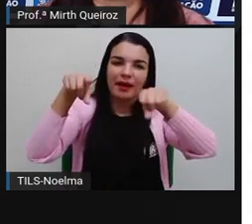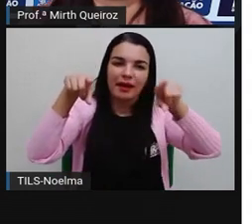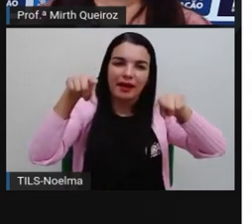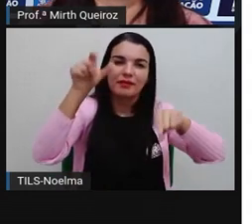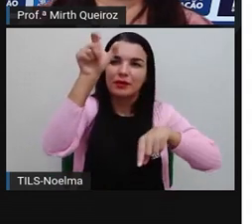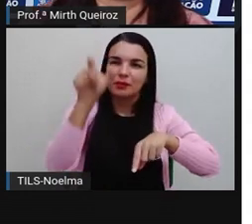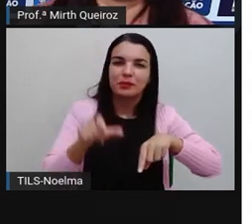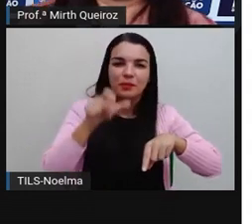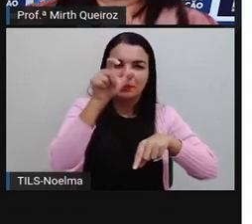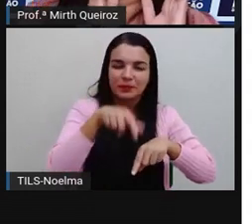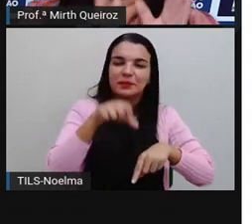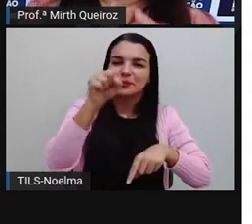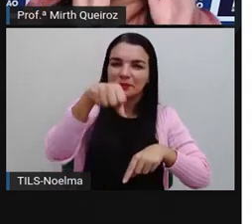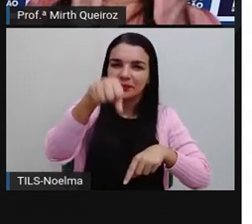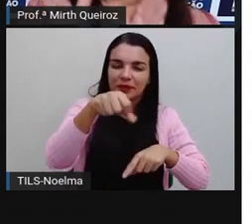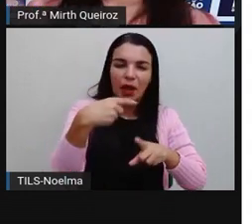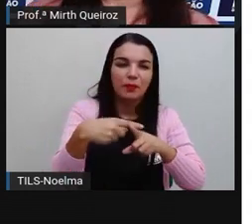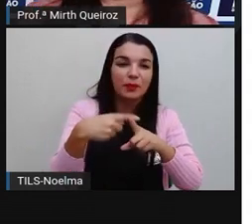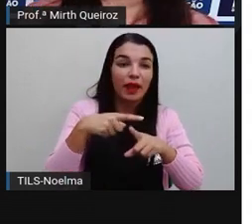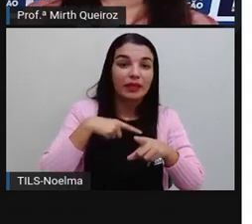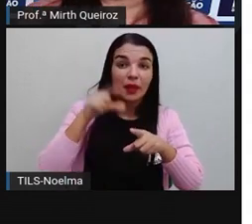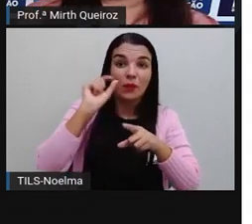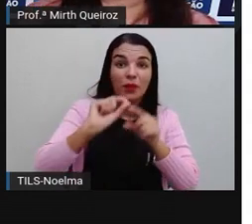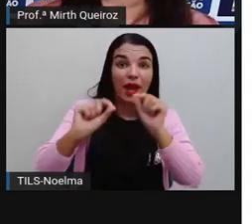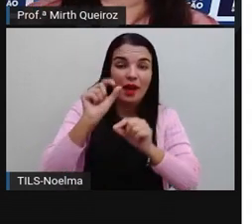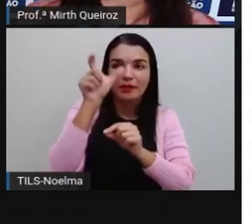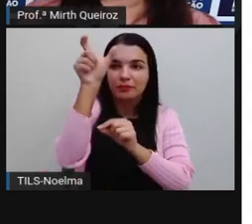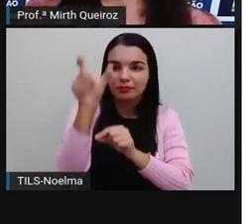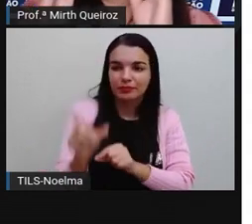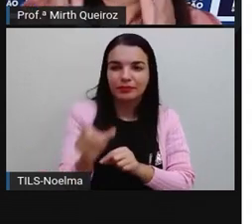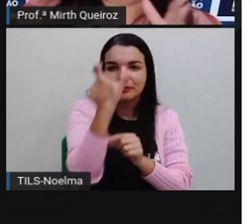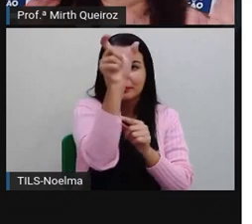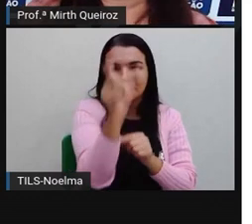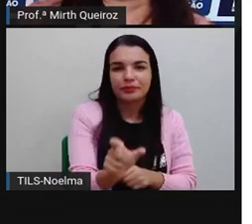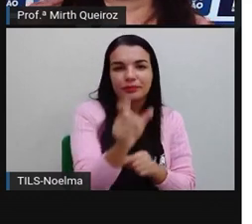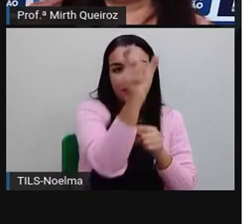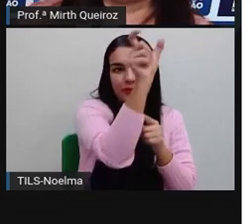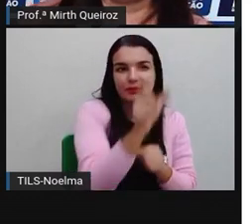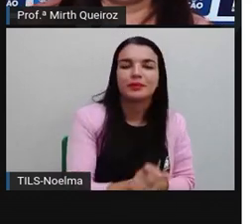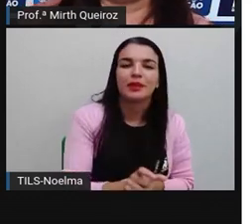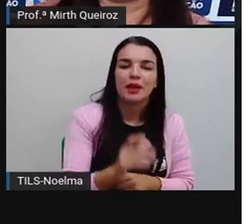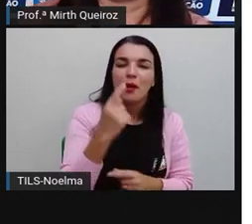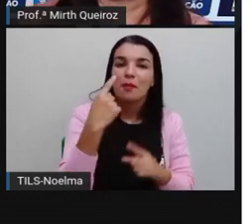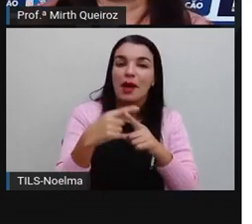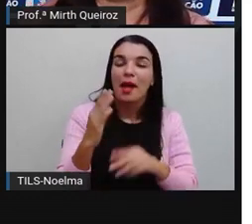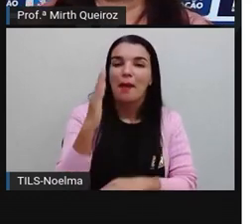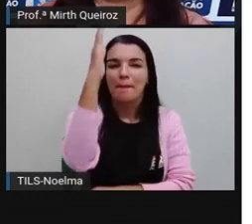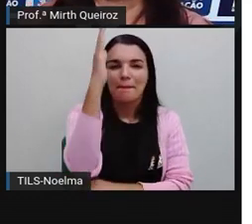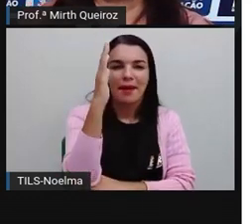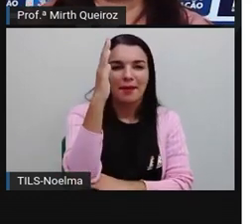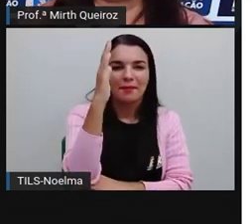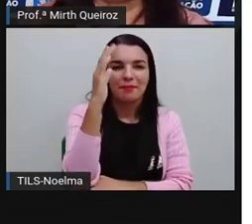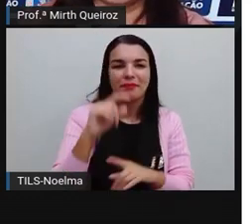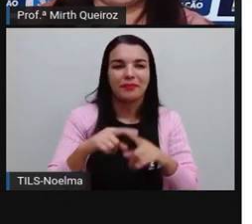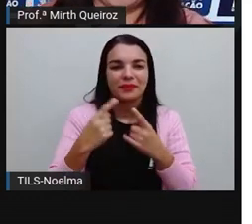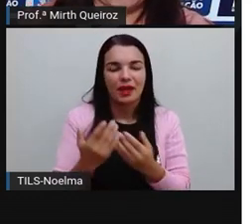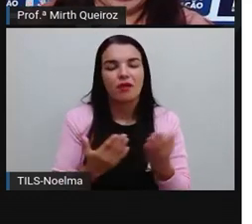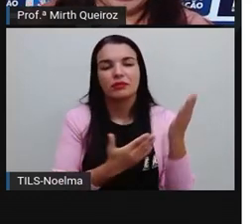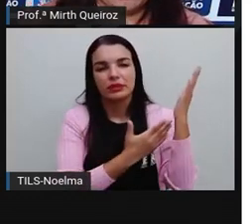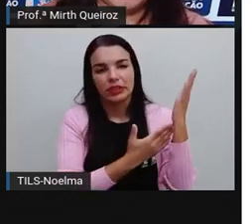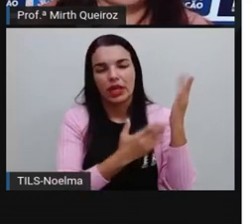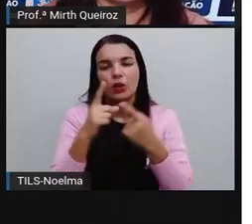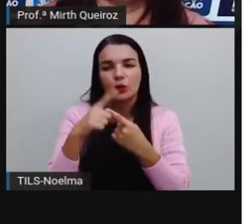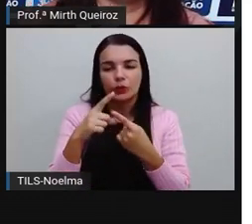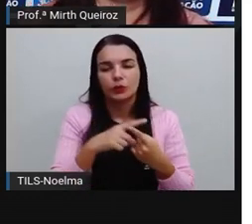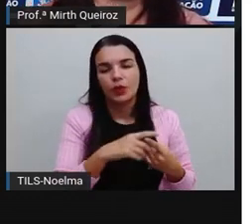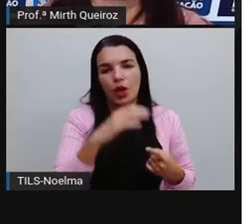Onde nós temos aí umas colunas, né? Estão organizadas aí na vertical. Então, o tipo de gráfico